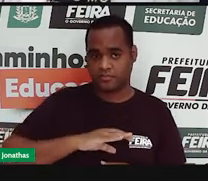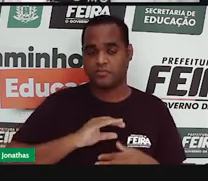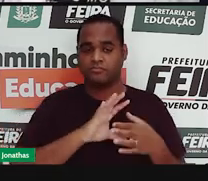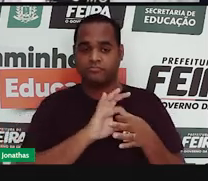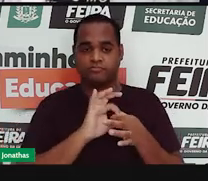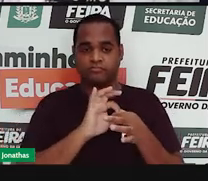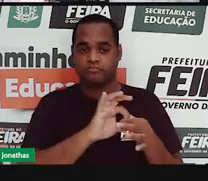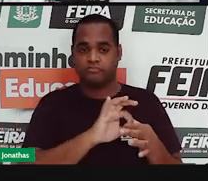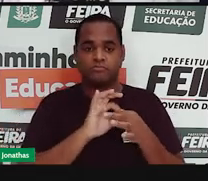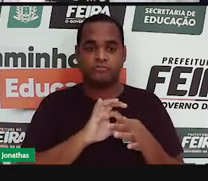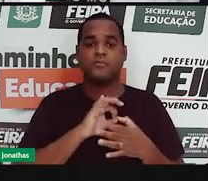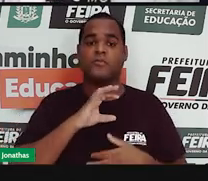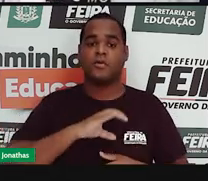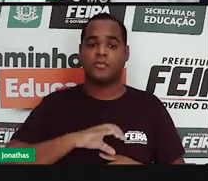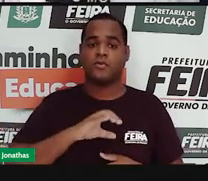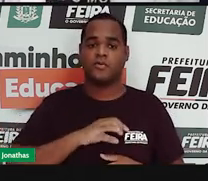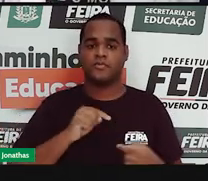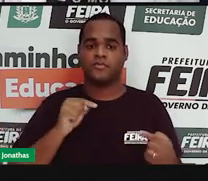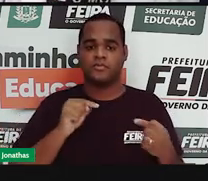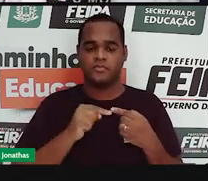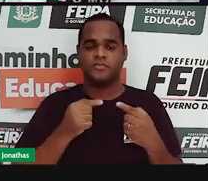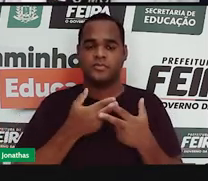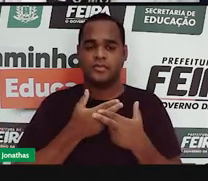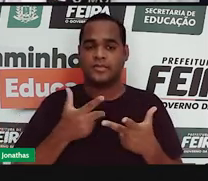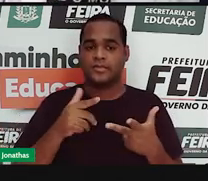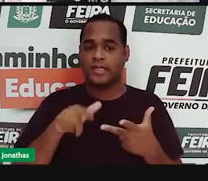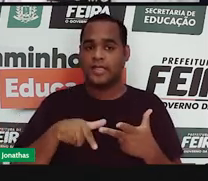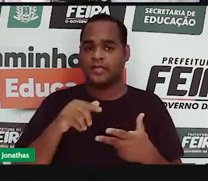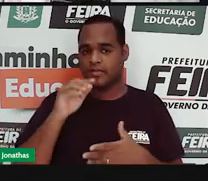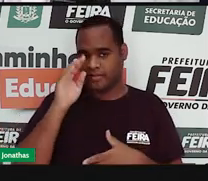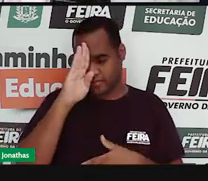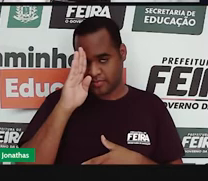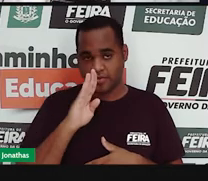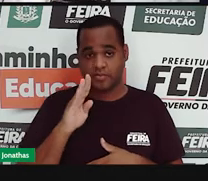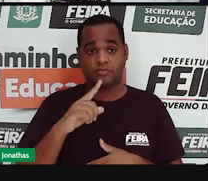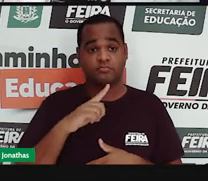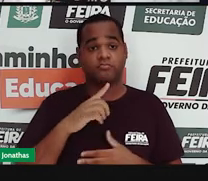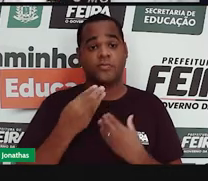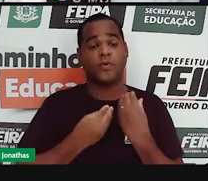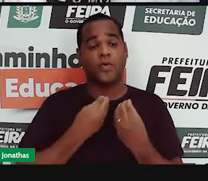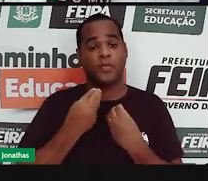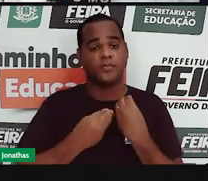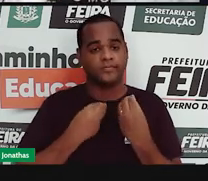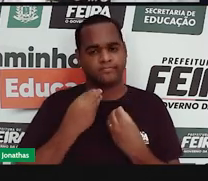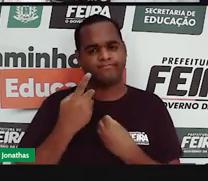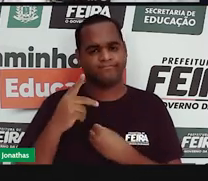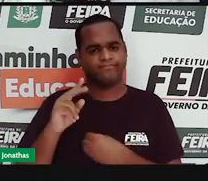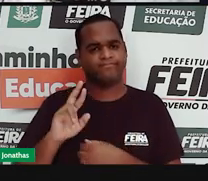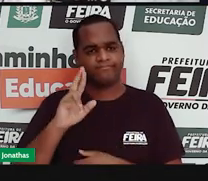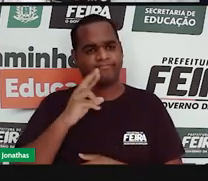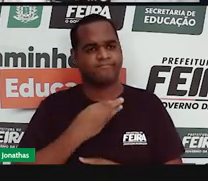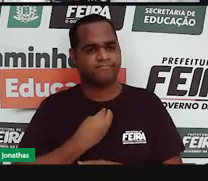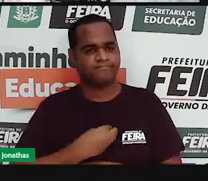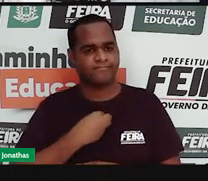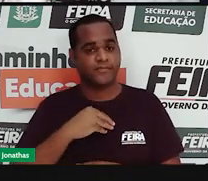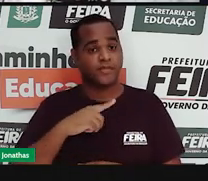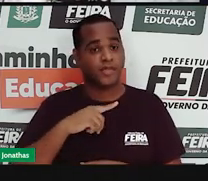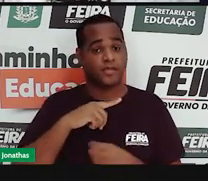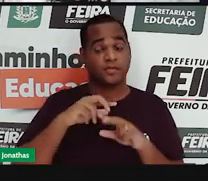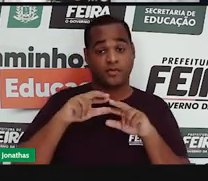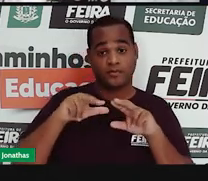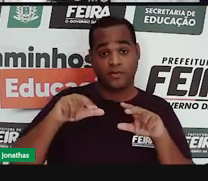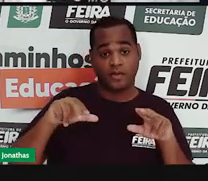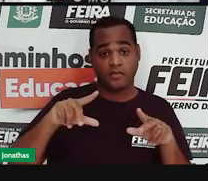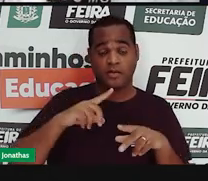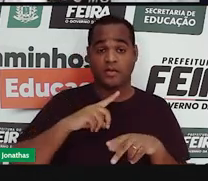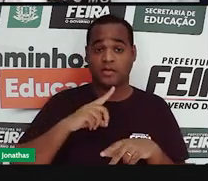Portugal, eles não admitem mais que o Brasil volte a ser uma colônia. E esse é um dos fatores que leva o Brasil a